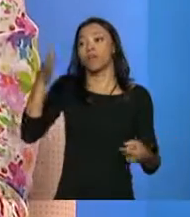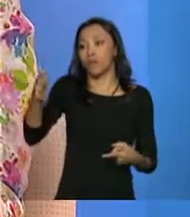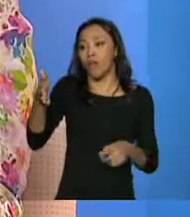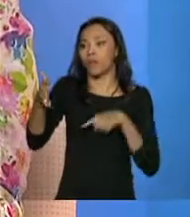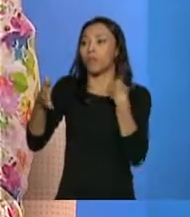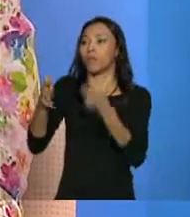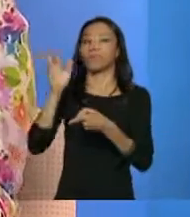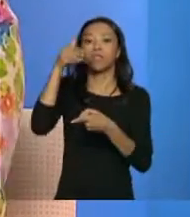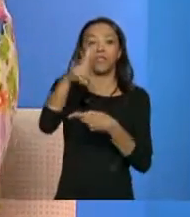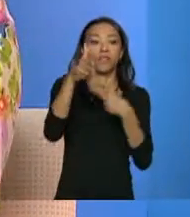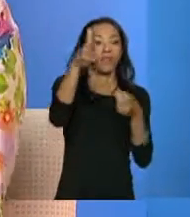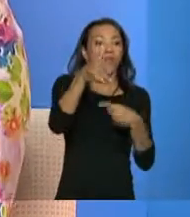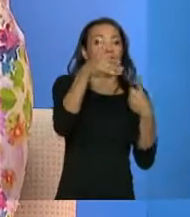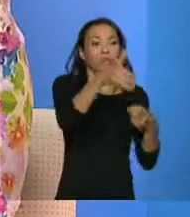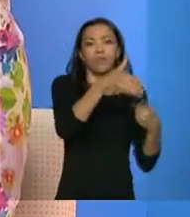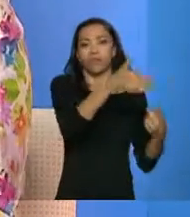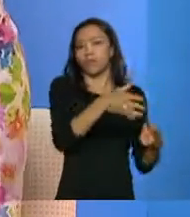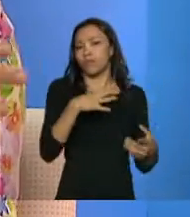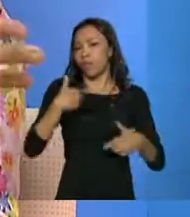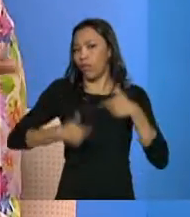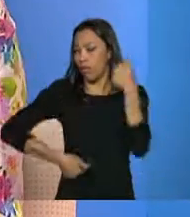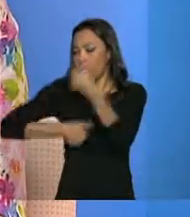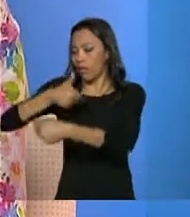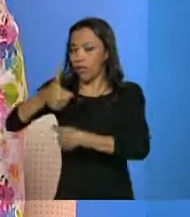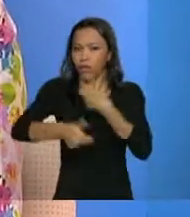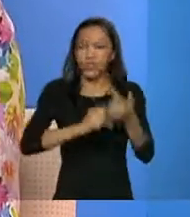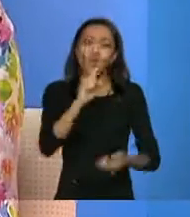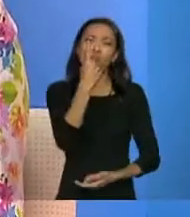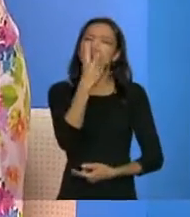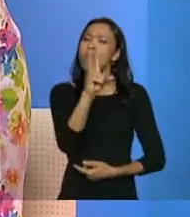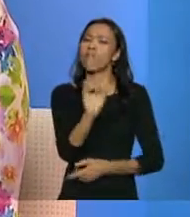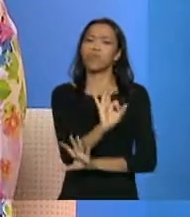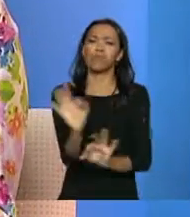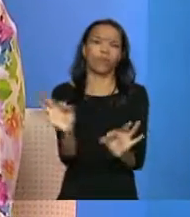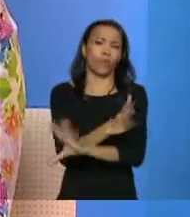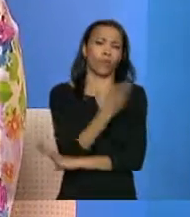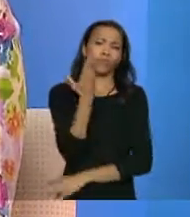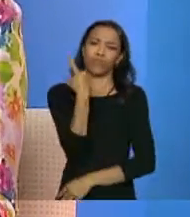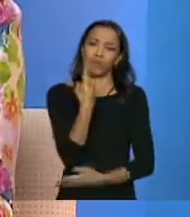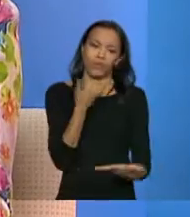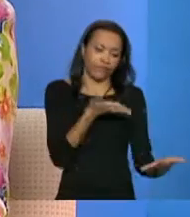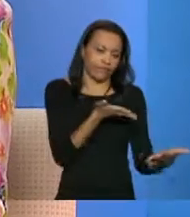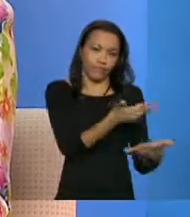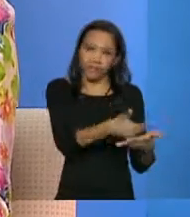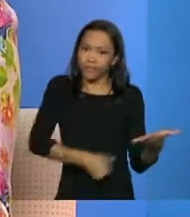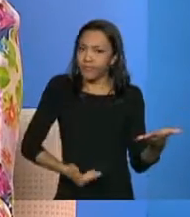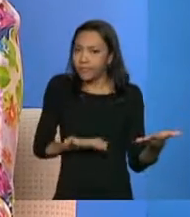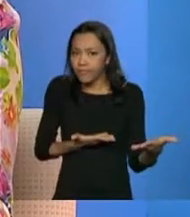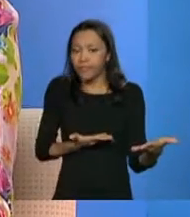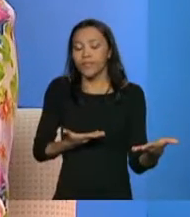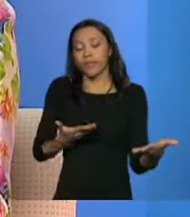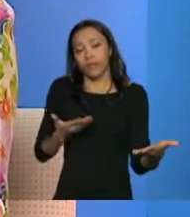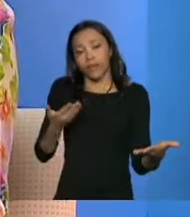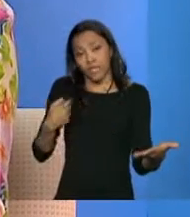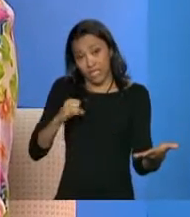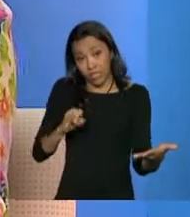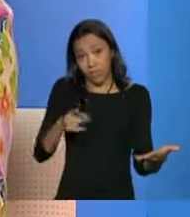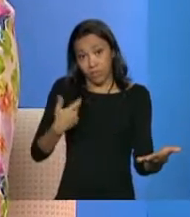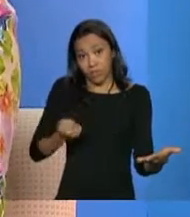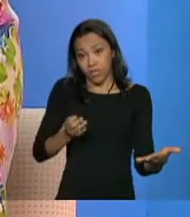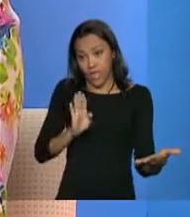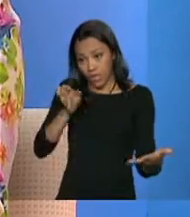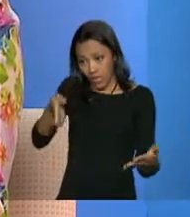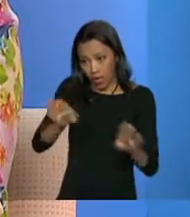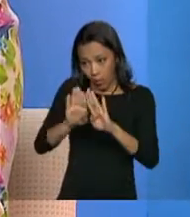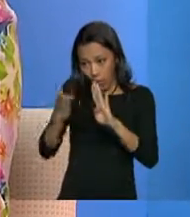cada programa? Não, você faz só uma vez e serve a todos esses programas. Então, por mais que você tenha que entrar numa portinha para pedir o programa